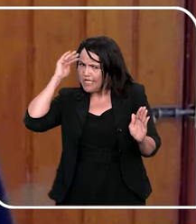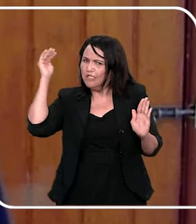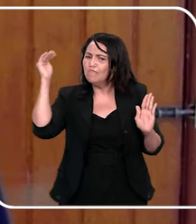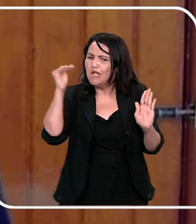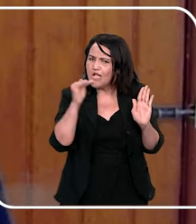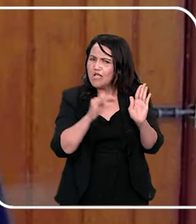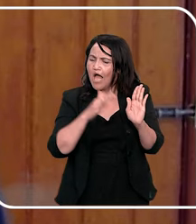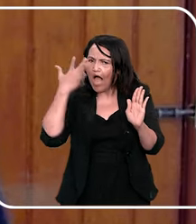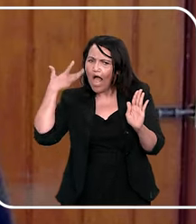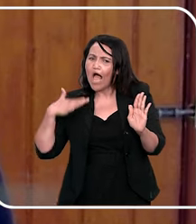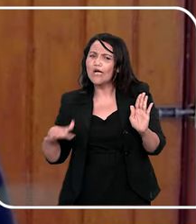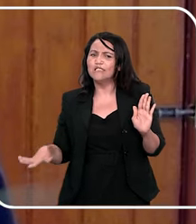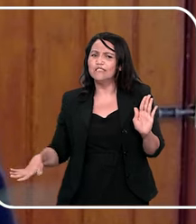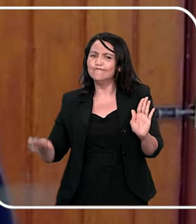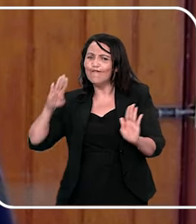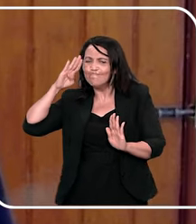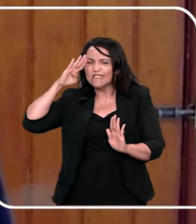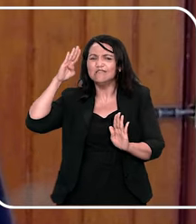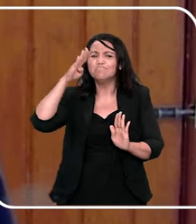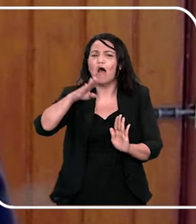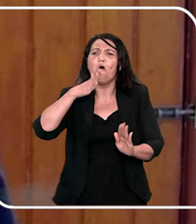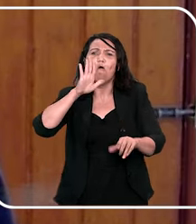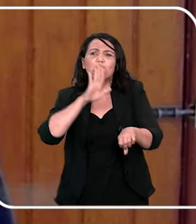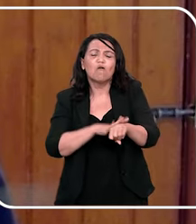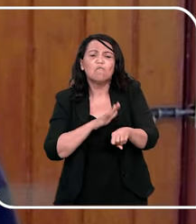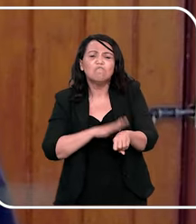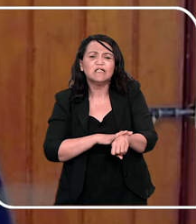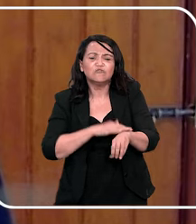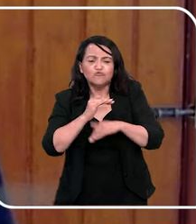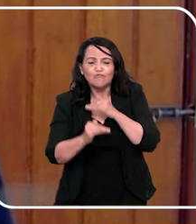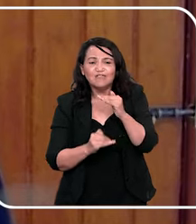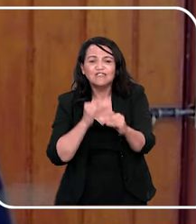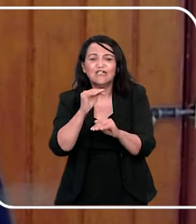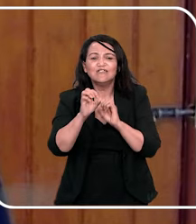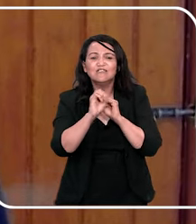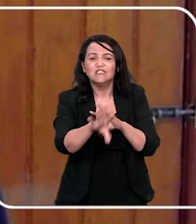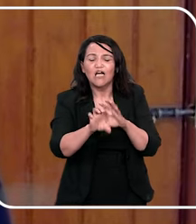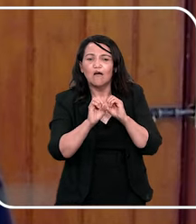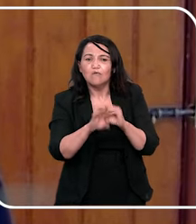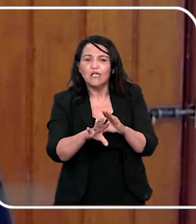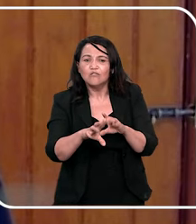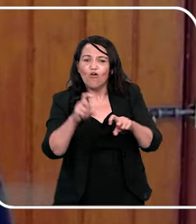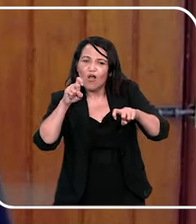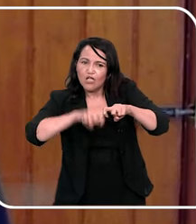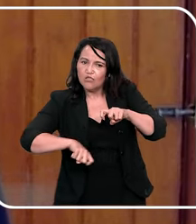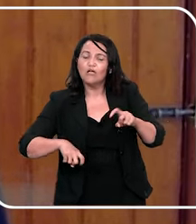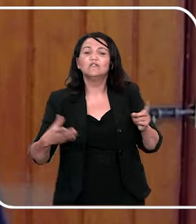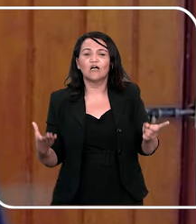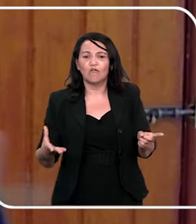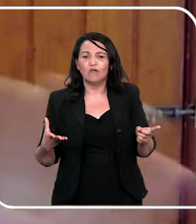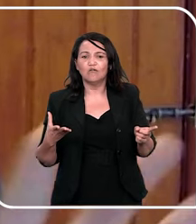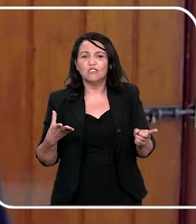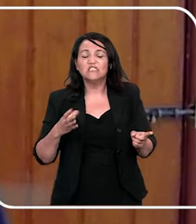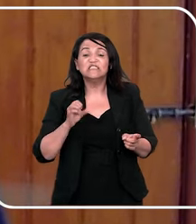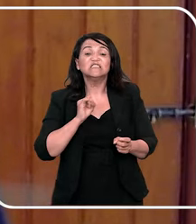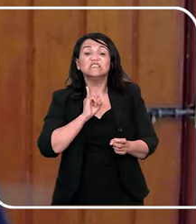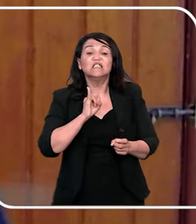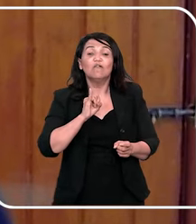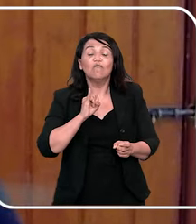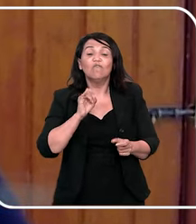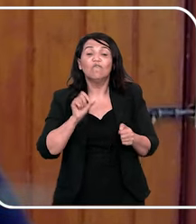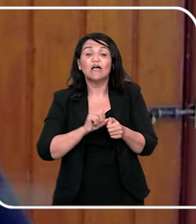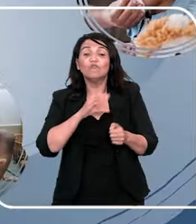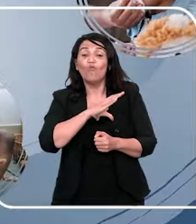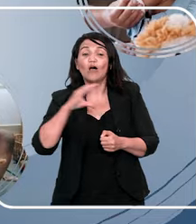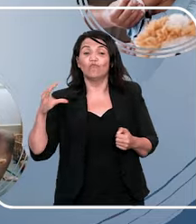respeitar uma criança é a principal parte do processo de educação sexual dela, tá? Então, pense sempre. Eu faria